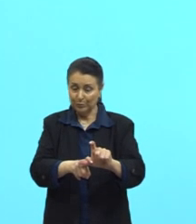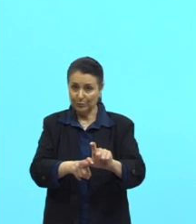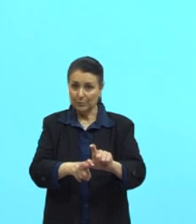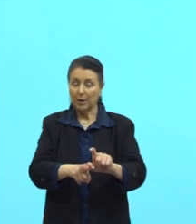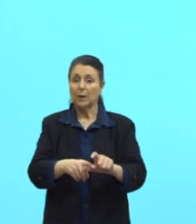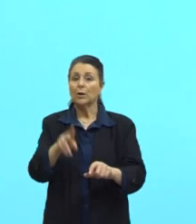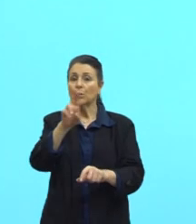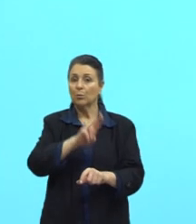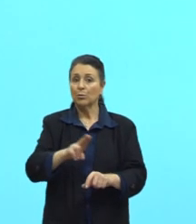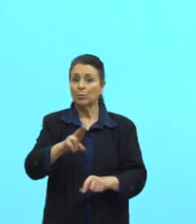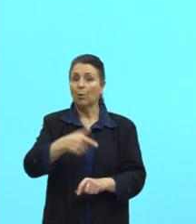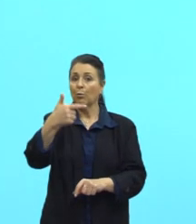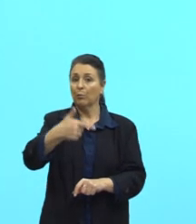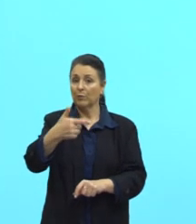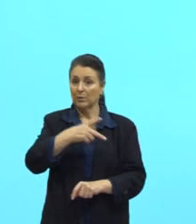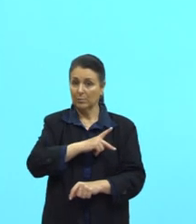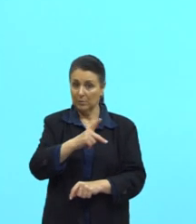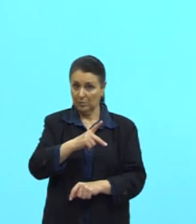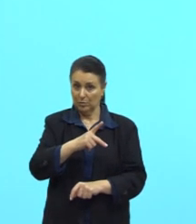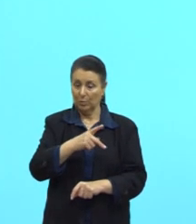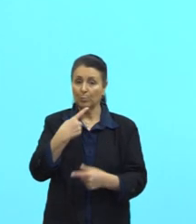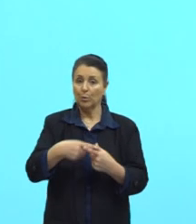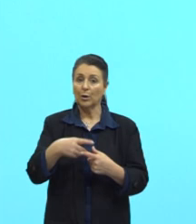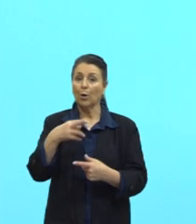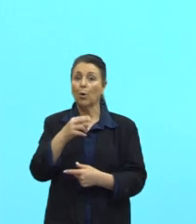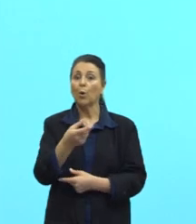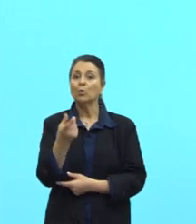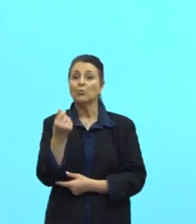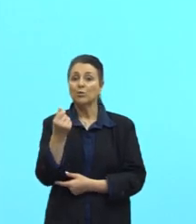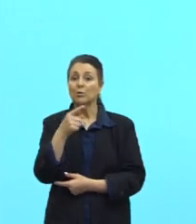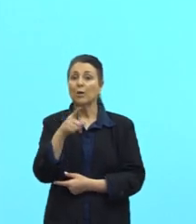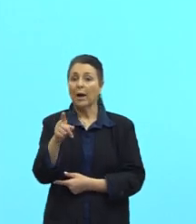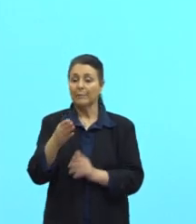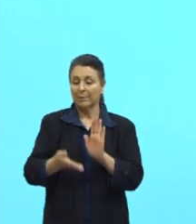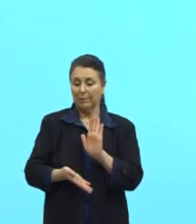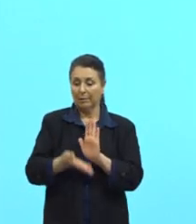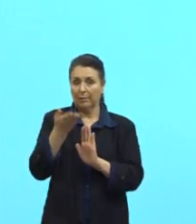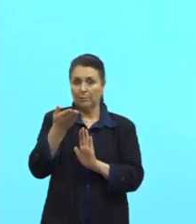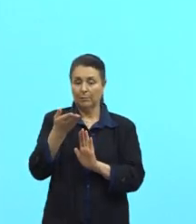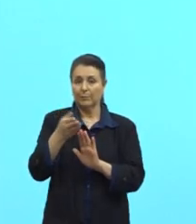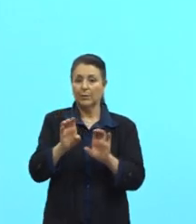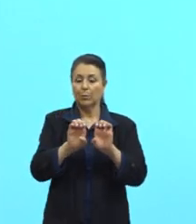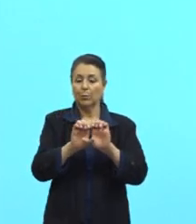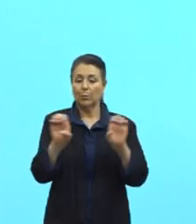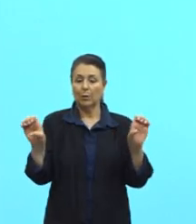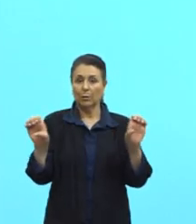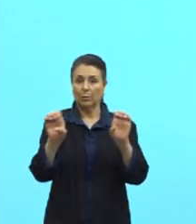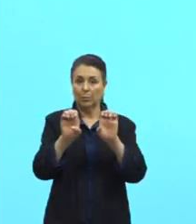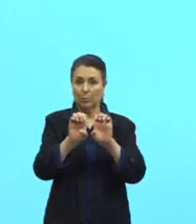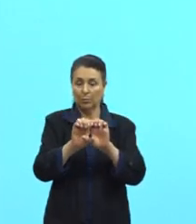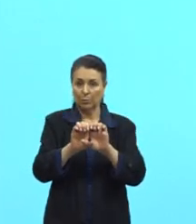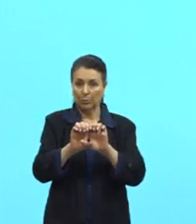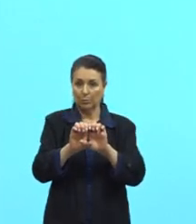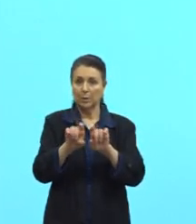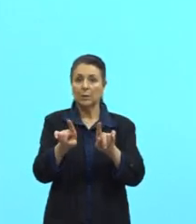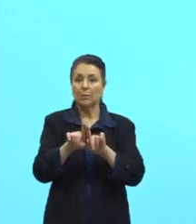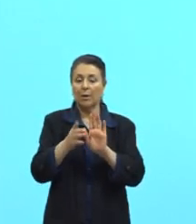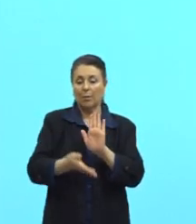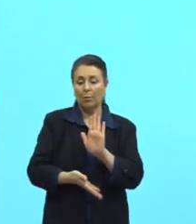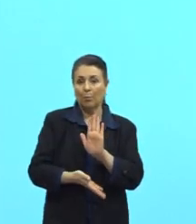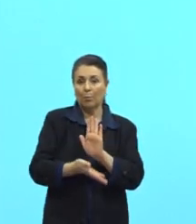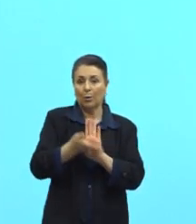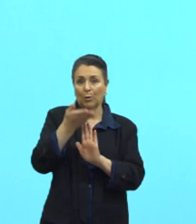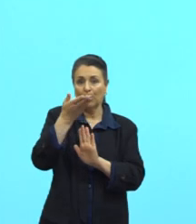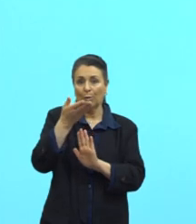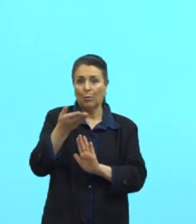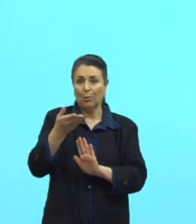que nós temos que manter a nossa moeda alta, tá? O Equador, ó, fim de subsídio e aumento dos preços dos combustíveis,